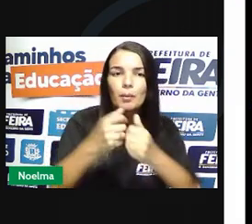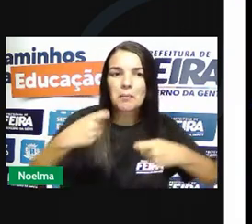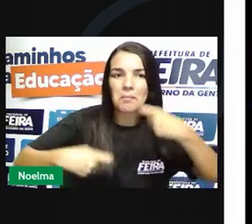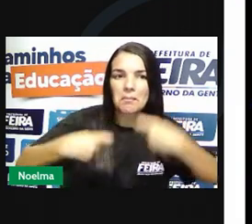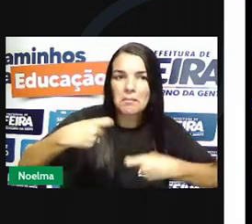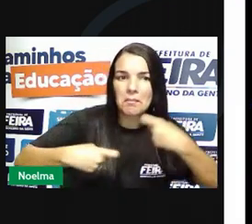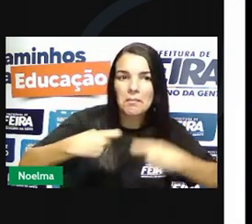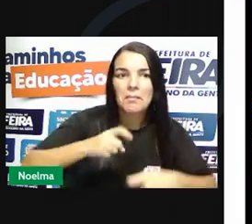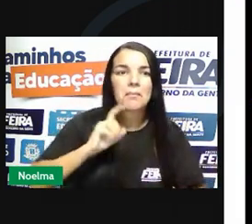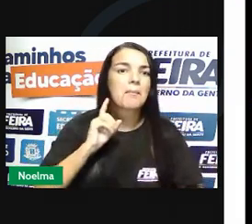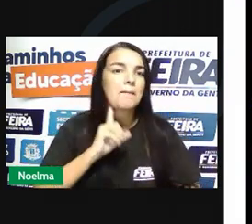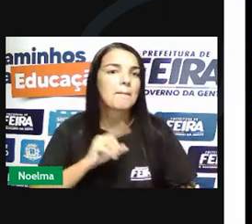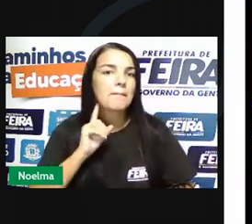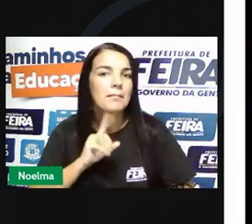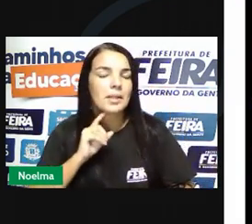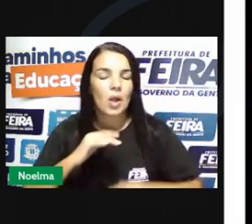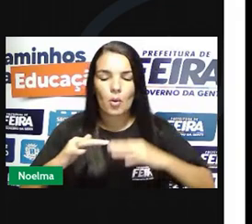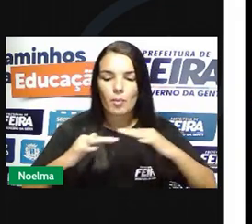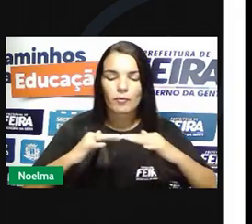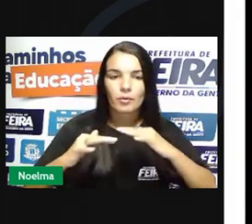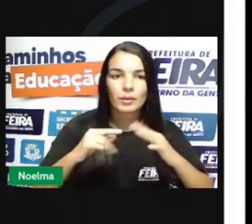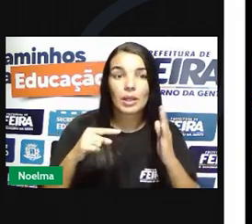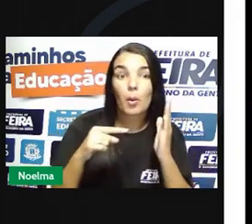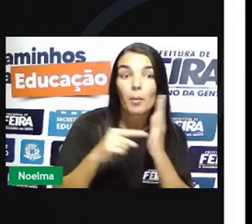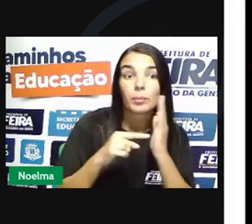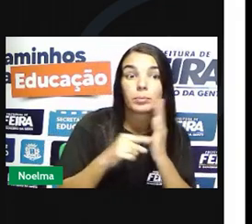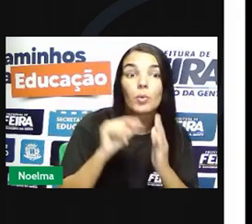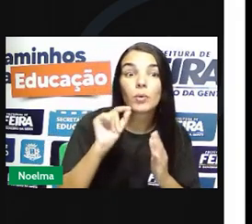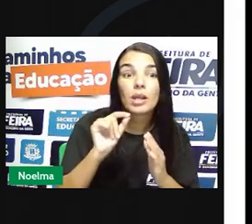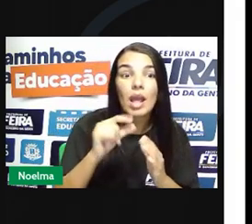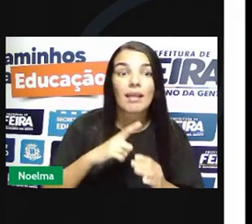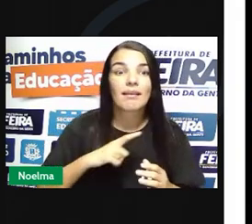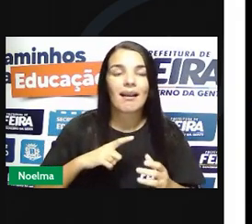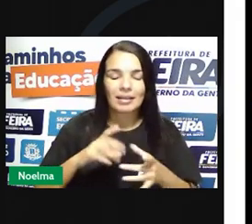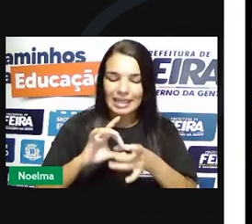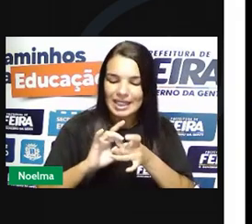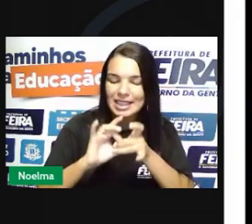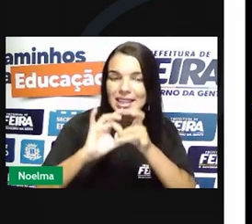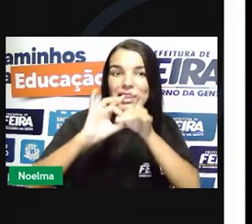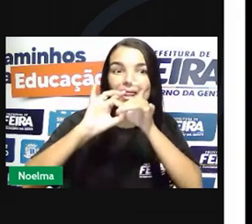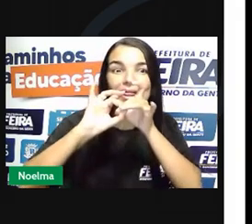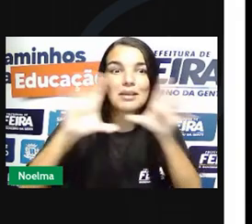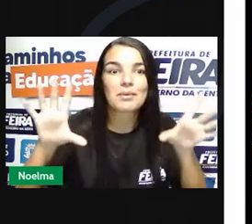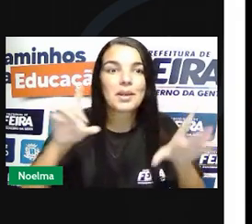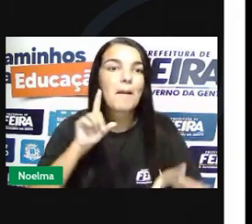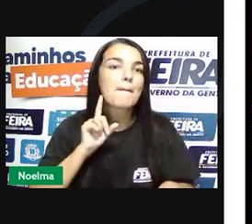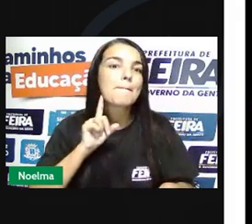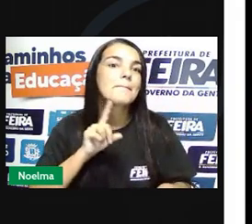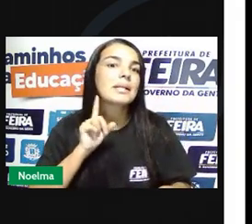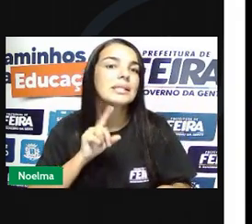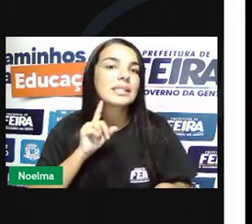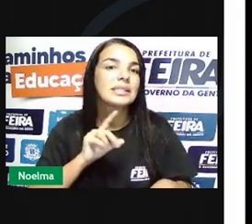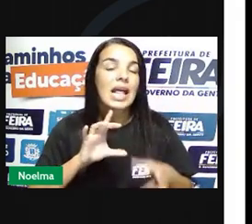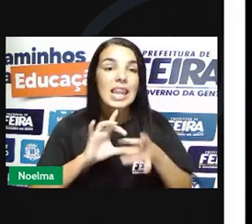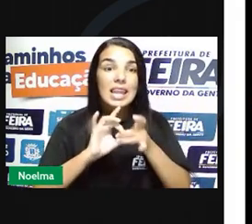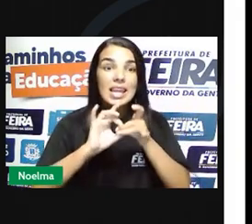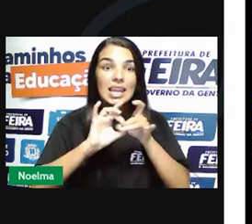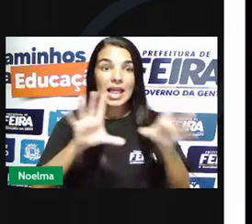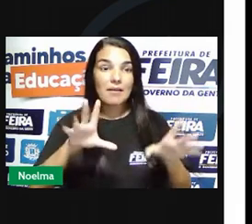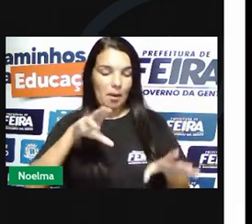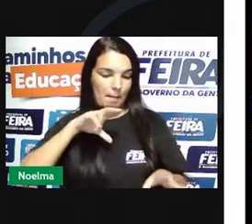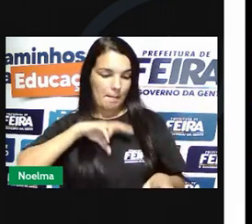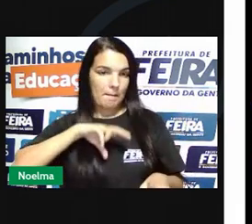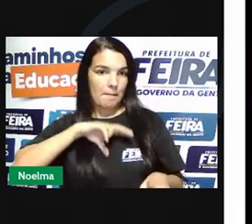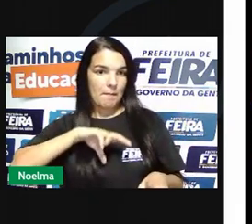movimento que tinha como objetivo proclamar a Capitania de Minas Gerais como uma